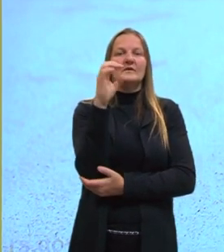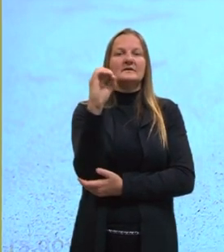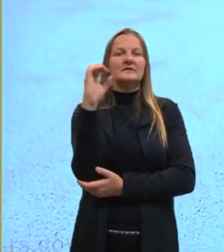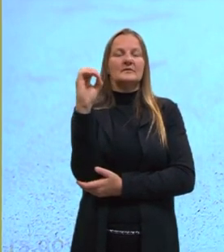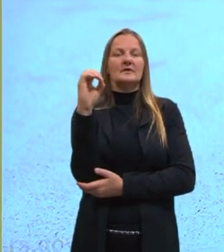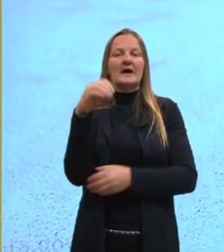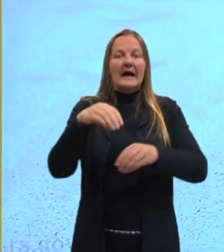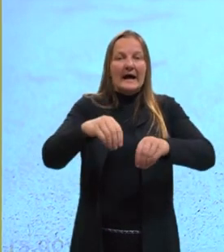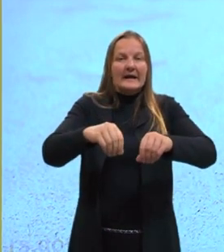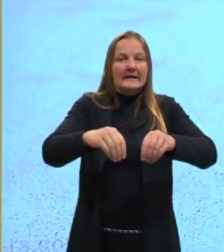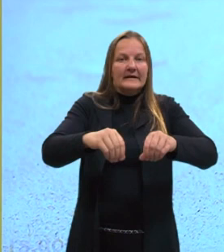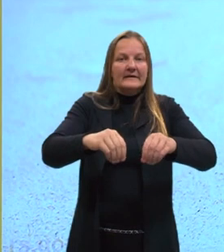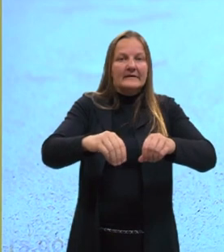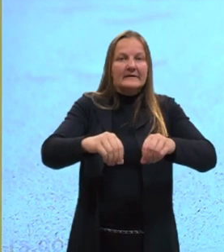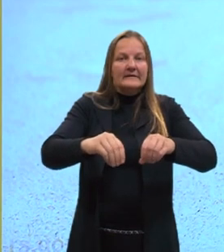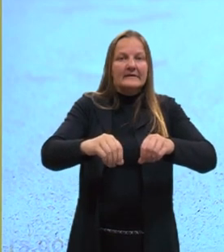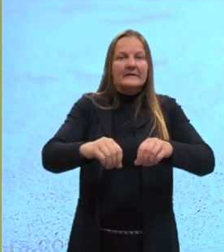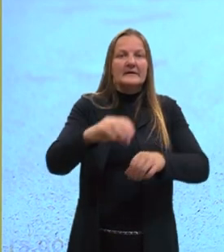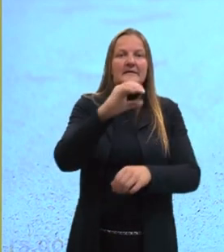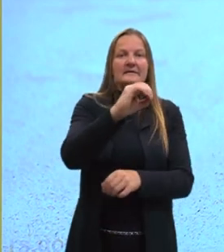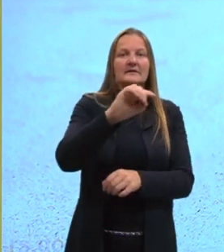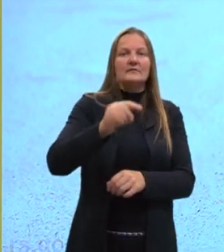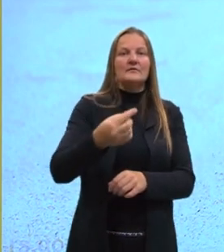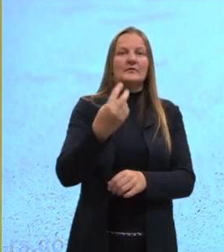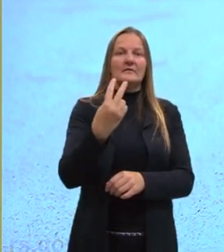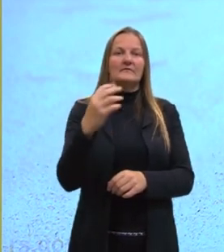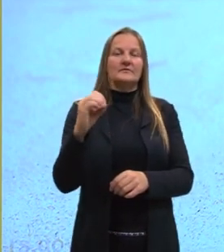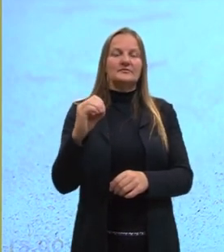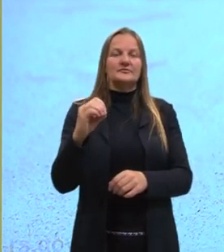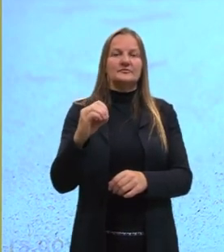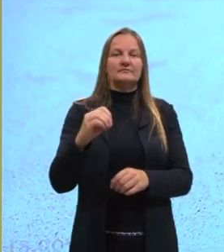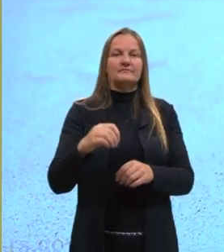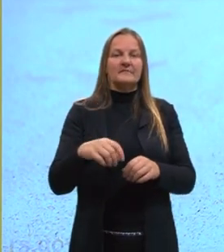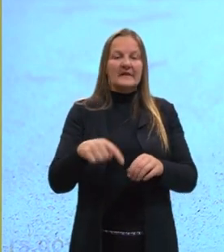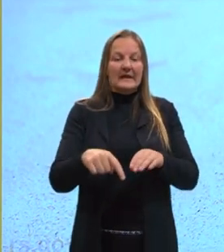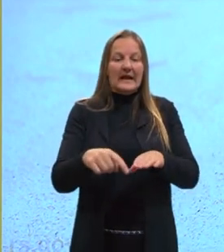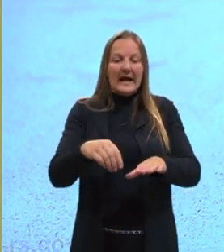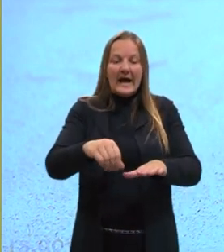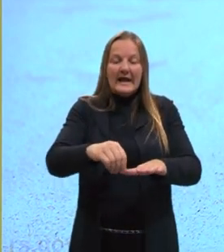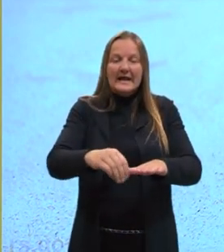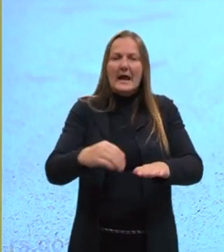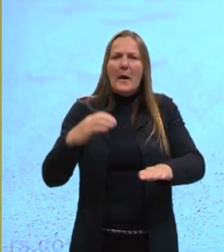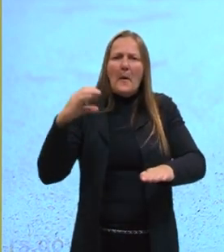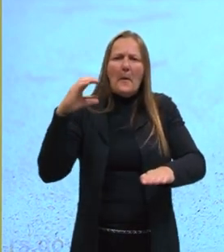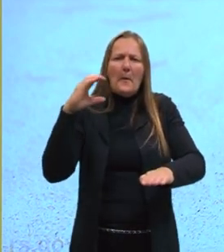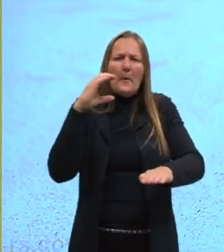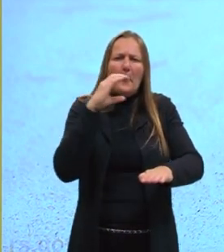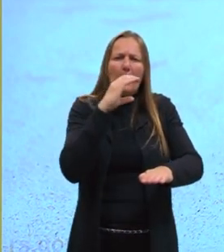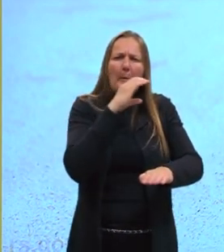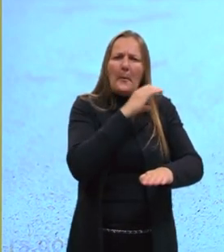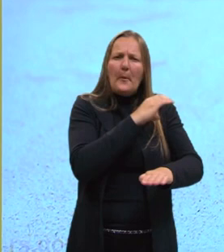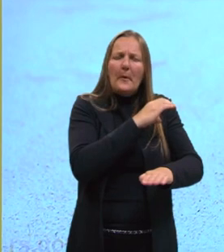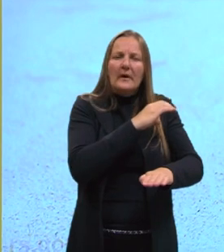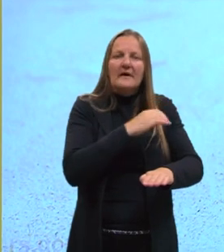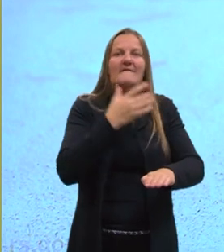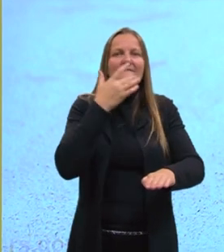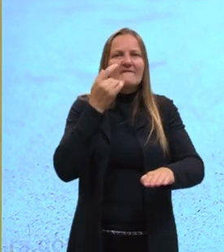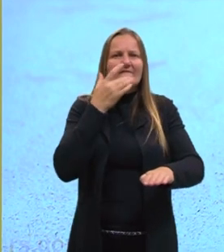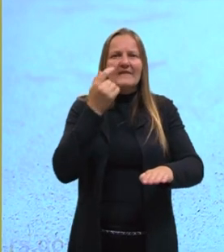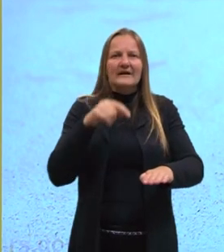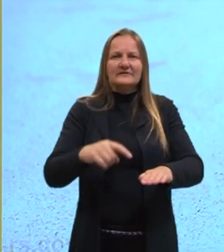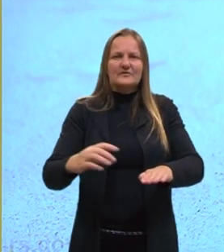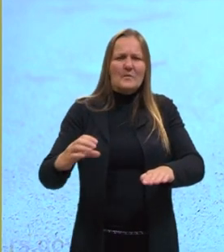o calor específico da areia é 0,20. Então, a areia, né, é muito mais fácil a gente